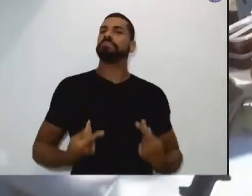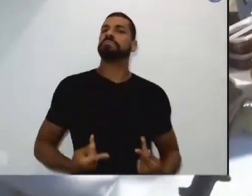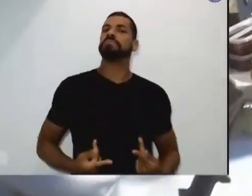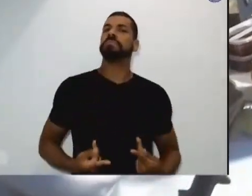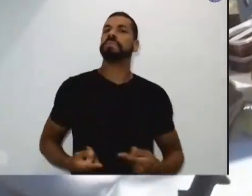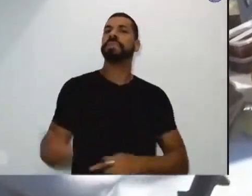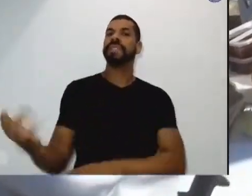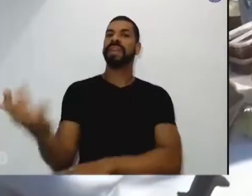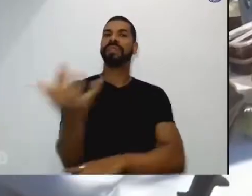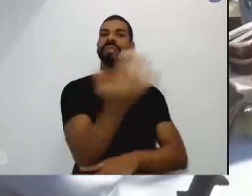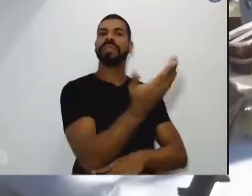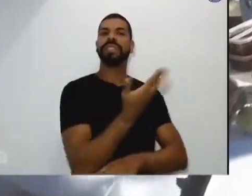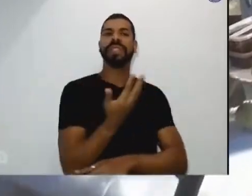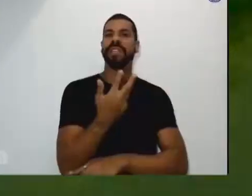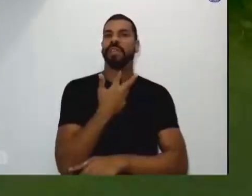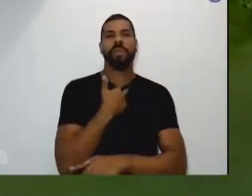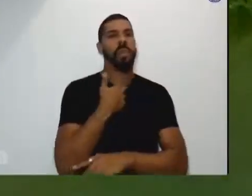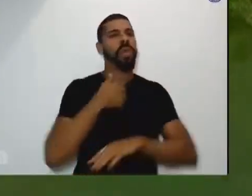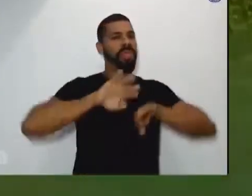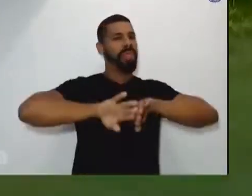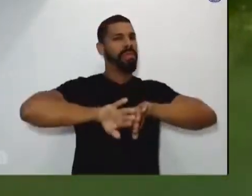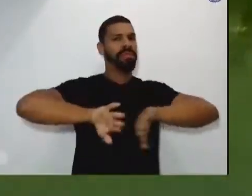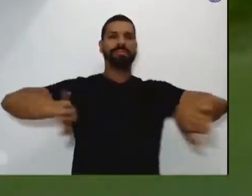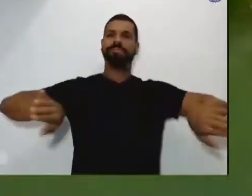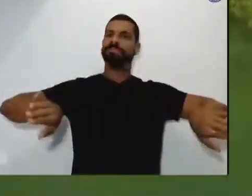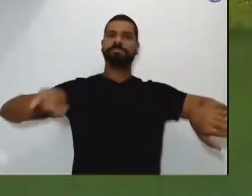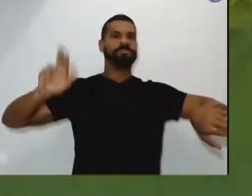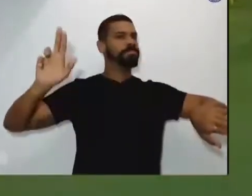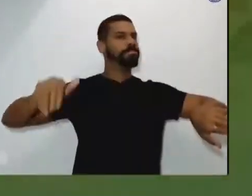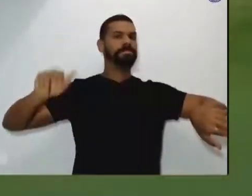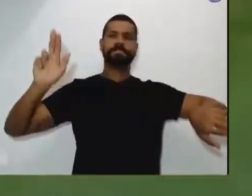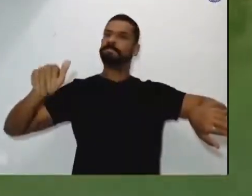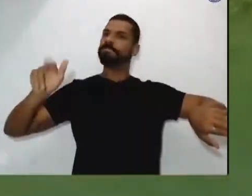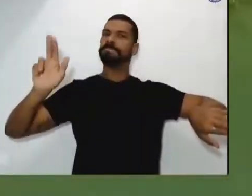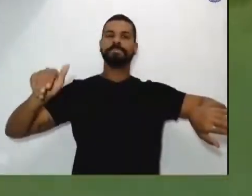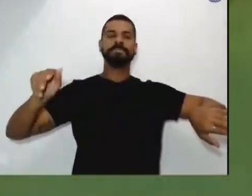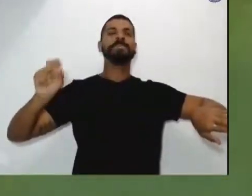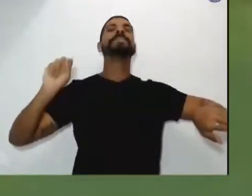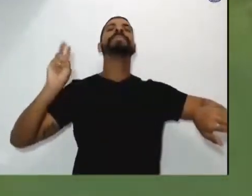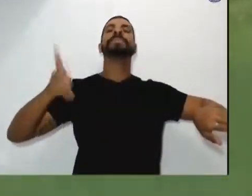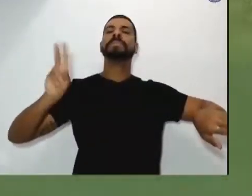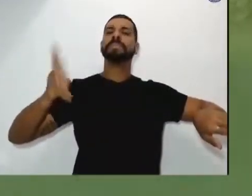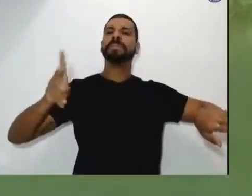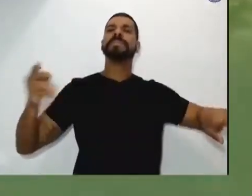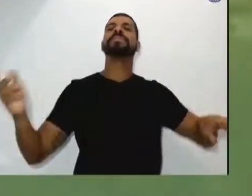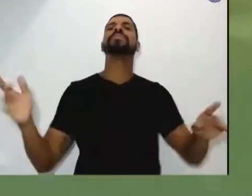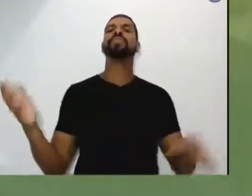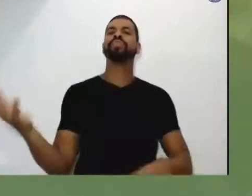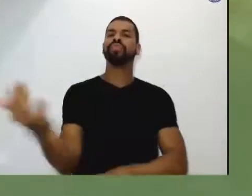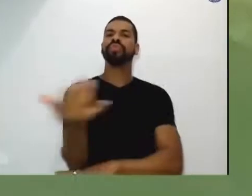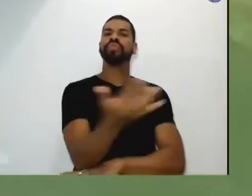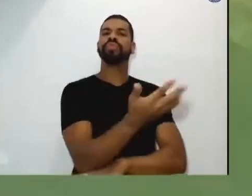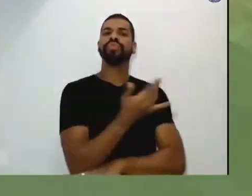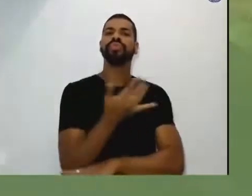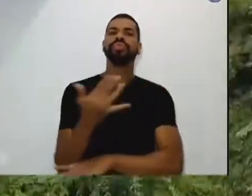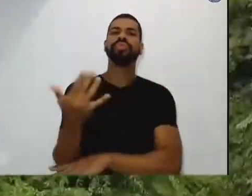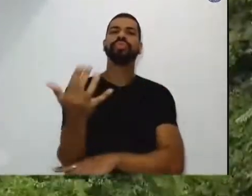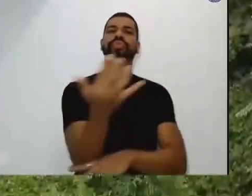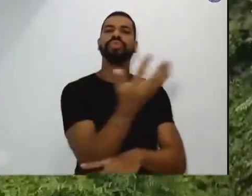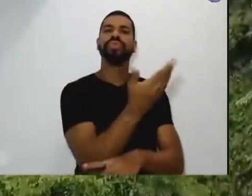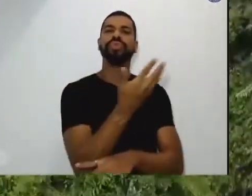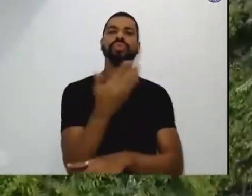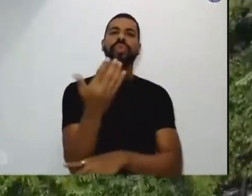afastarmos como ser humano. Muitas partes de Mata Atlântica e outras biodiversidades da região,